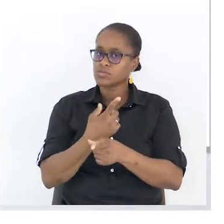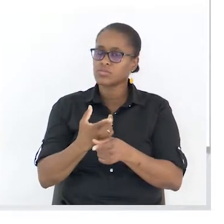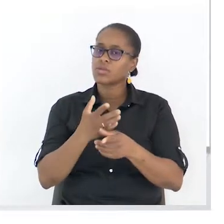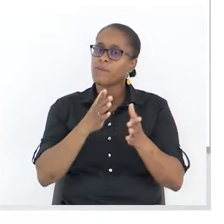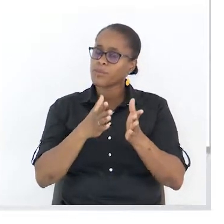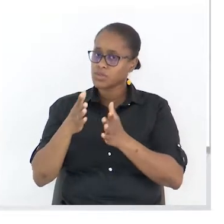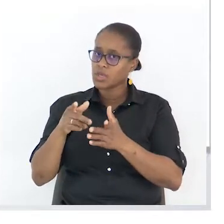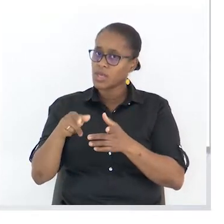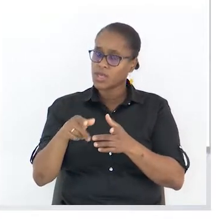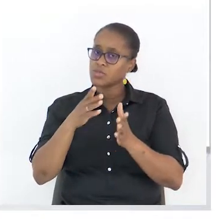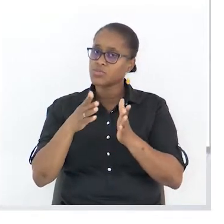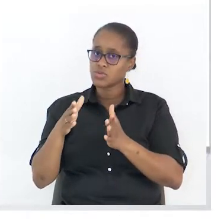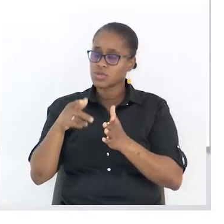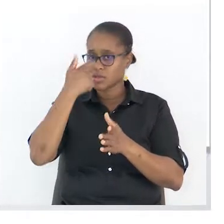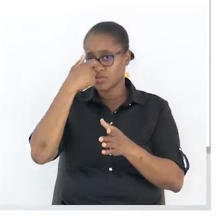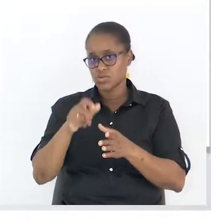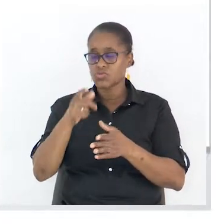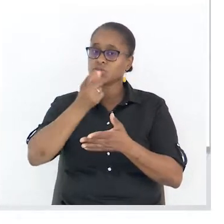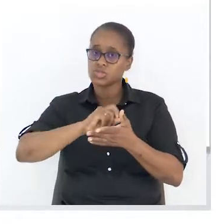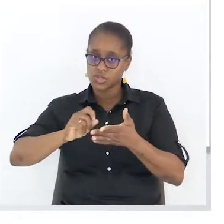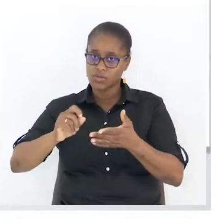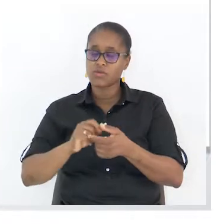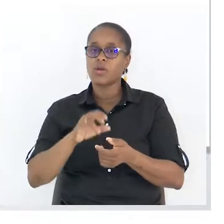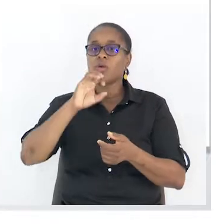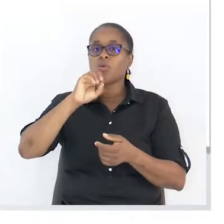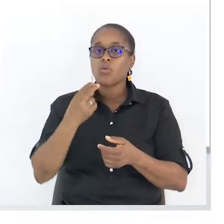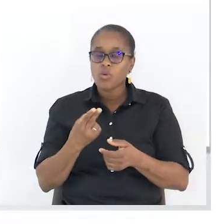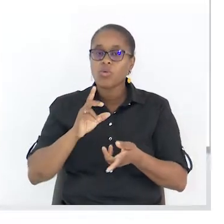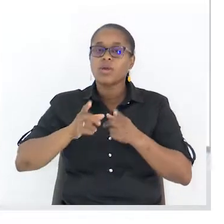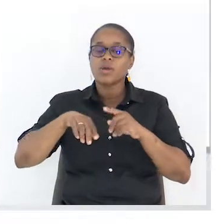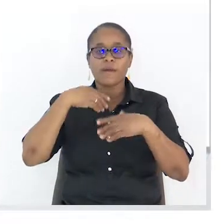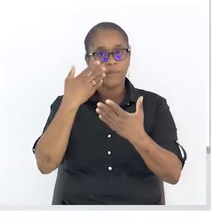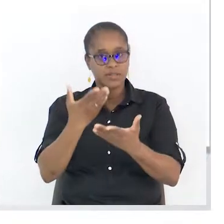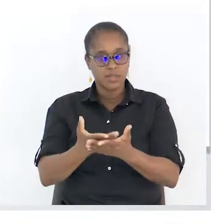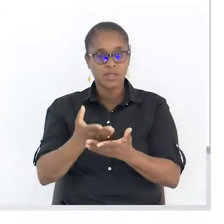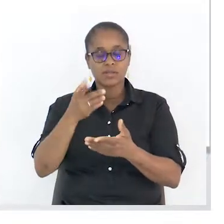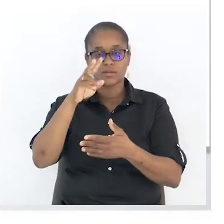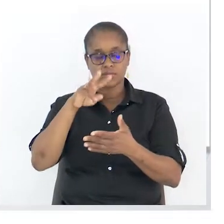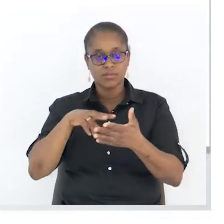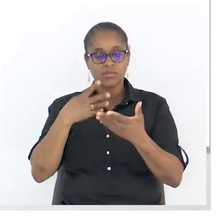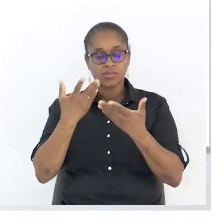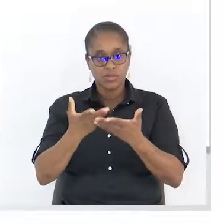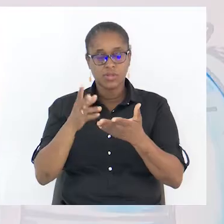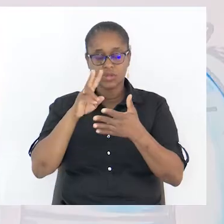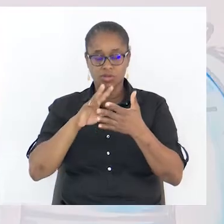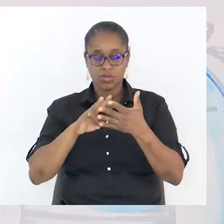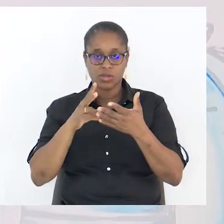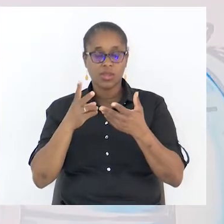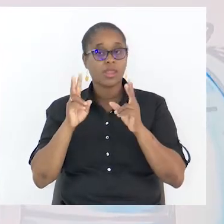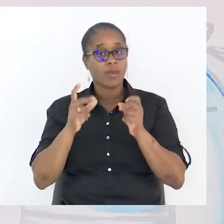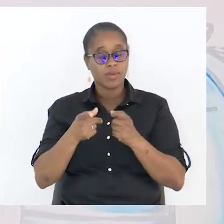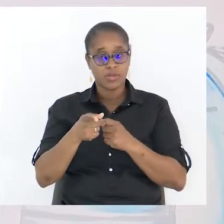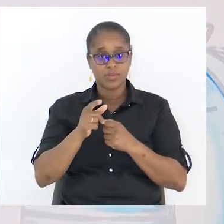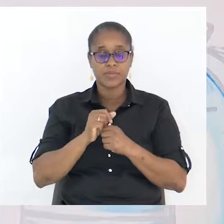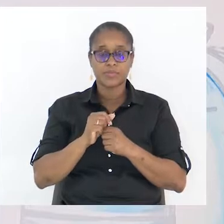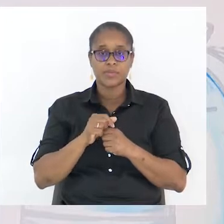escreveu ou que apresenta o seu tema. Conversar sobre um determinado tema. Certas vezes